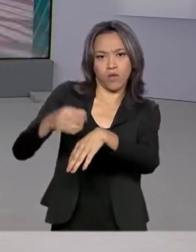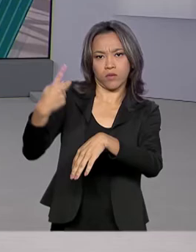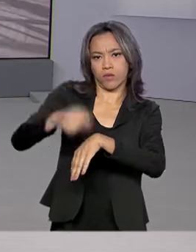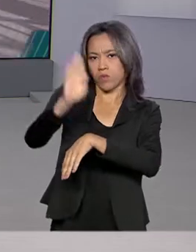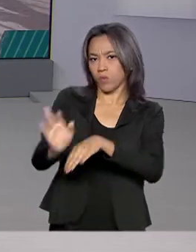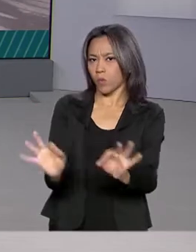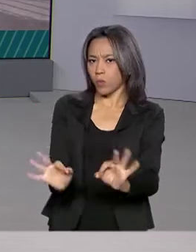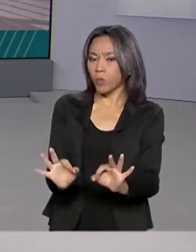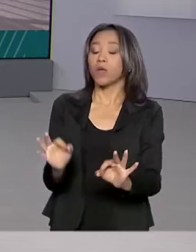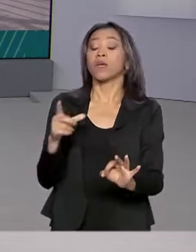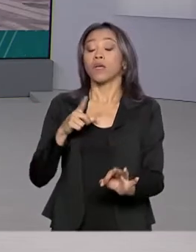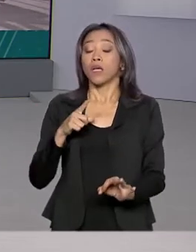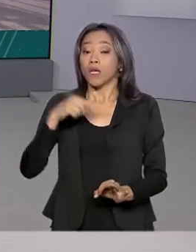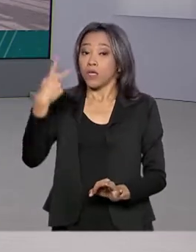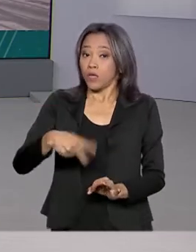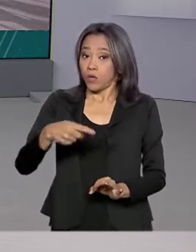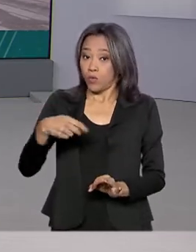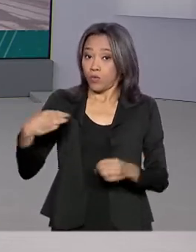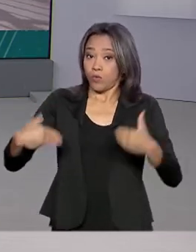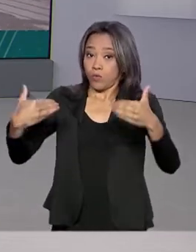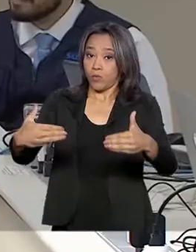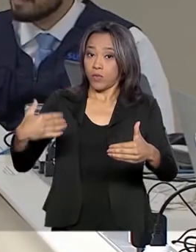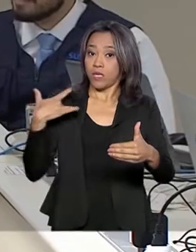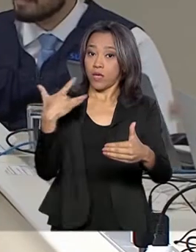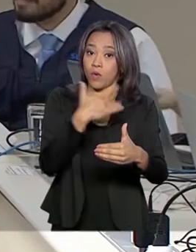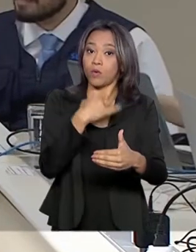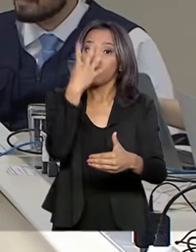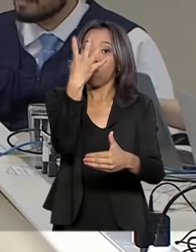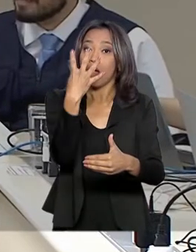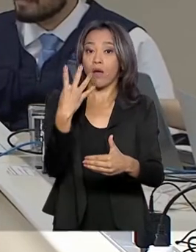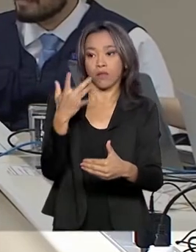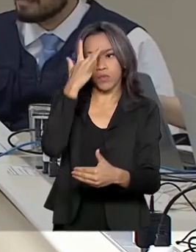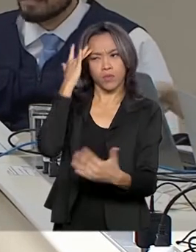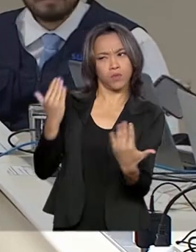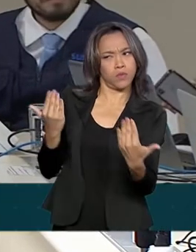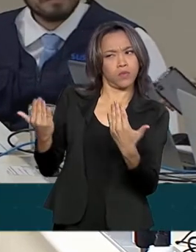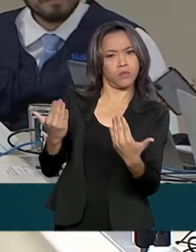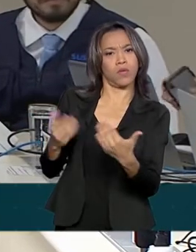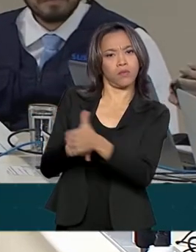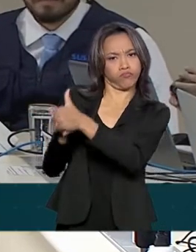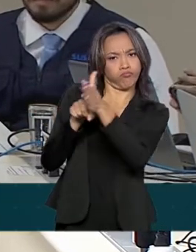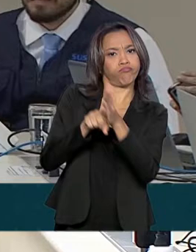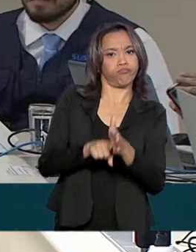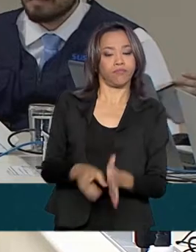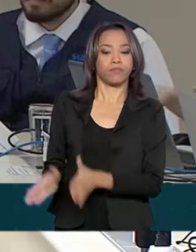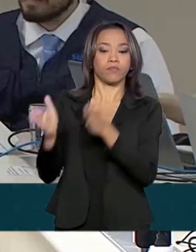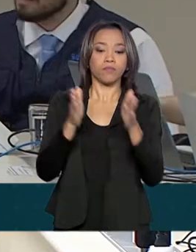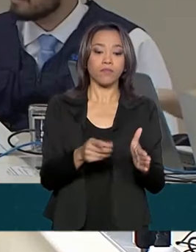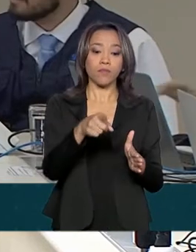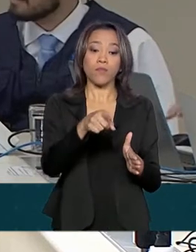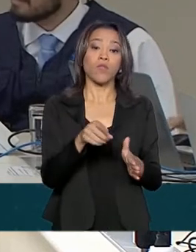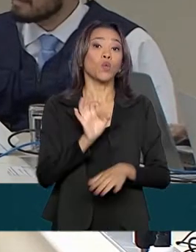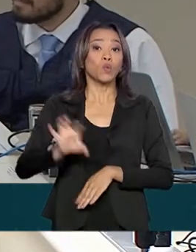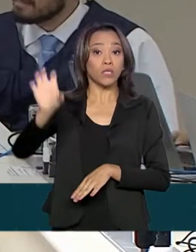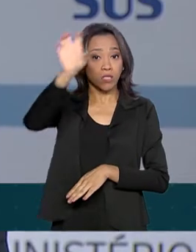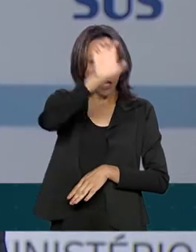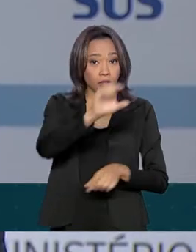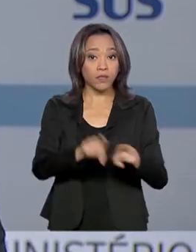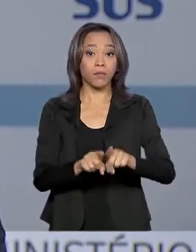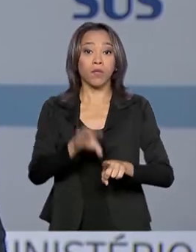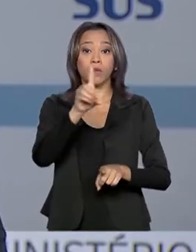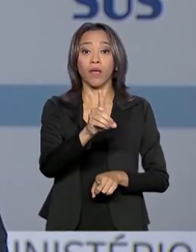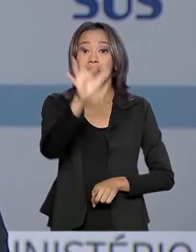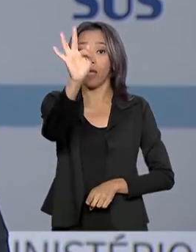monitora quatro suspeitas. Todos os estados e o Distrito Federal já entregaram ao governo federal